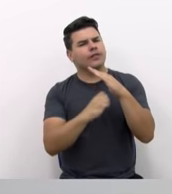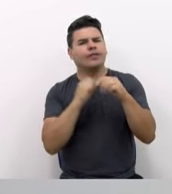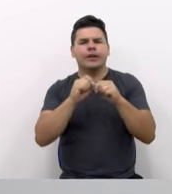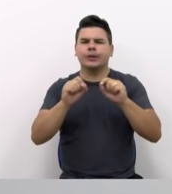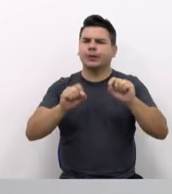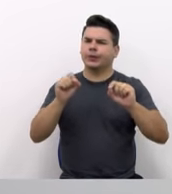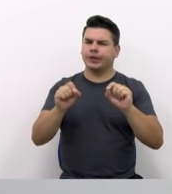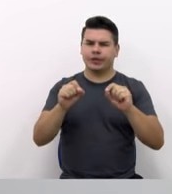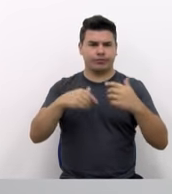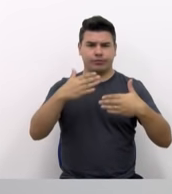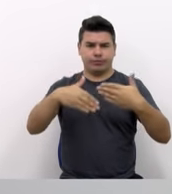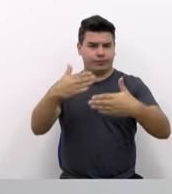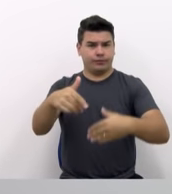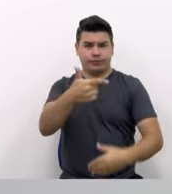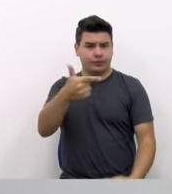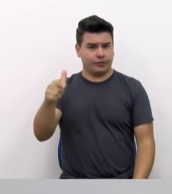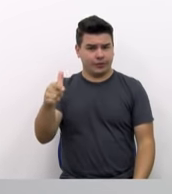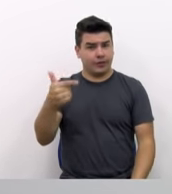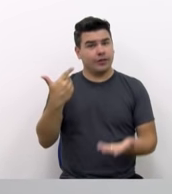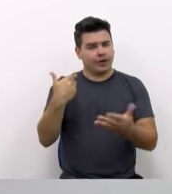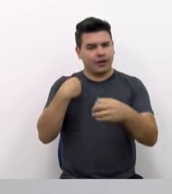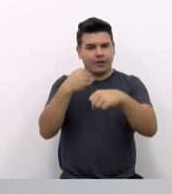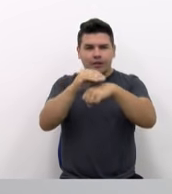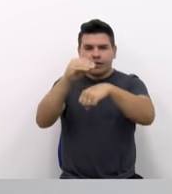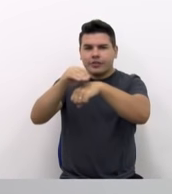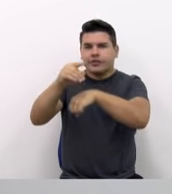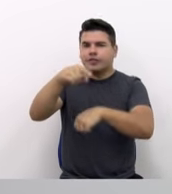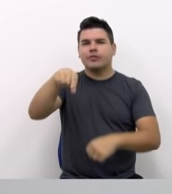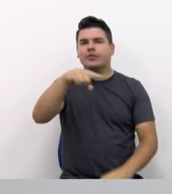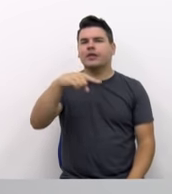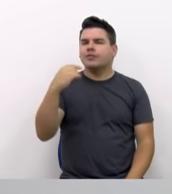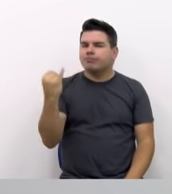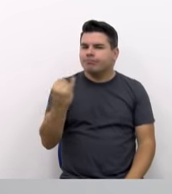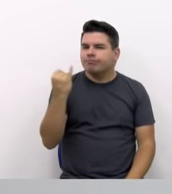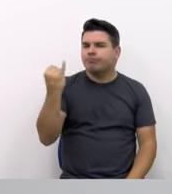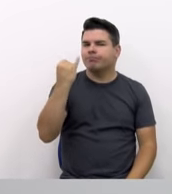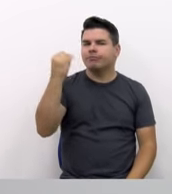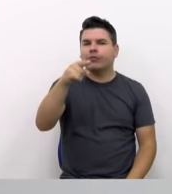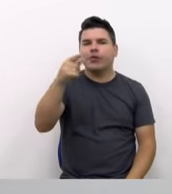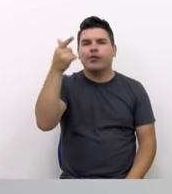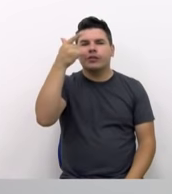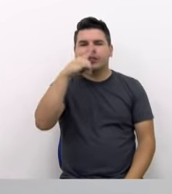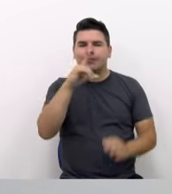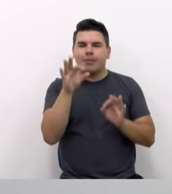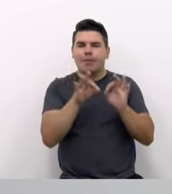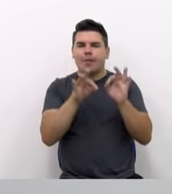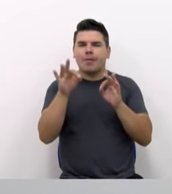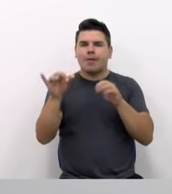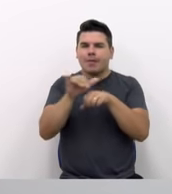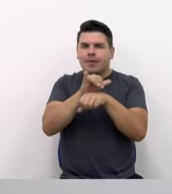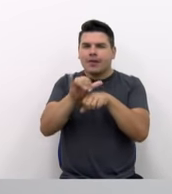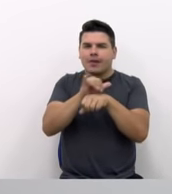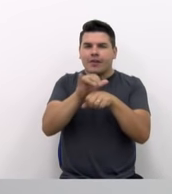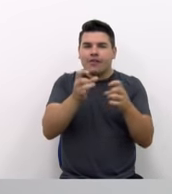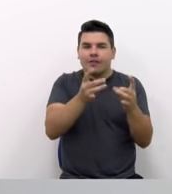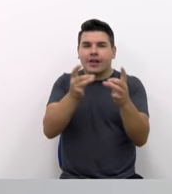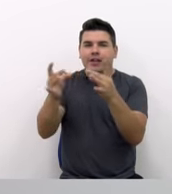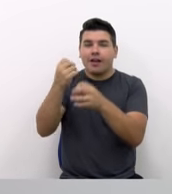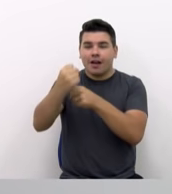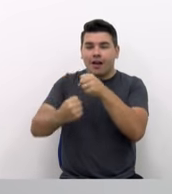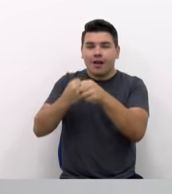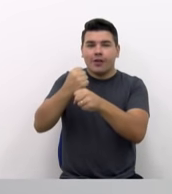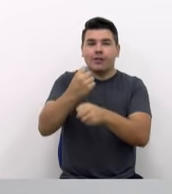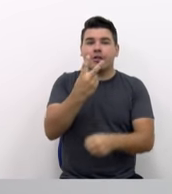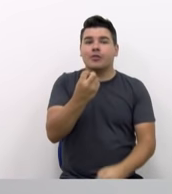aí eu quero dar pra vocês algumas dicas importantes para o seu planejamento de vendas 2019. Primeiro,